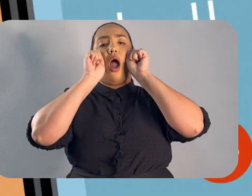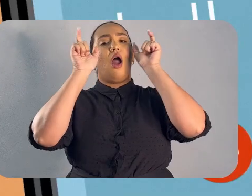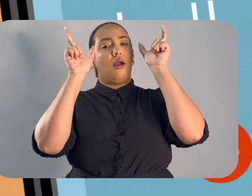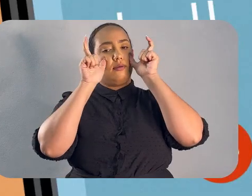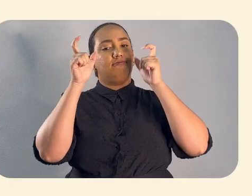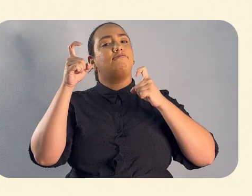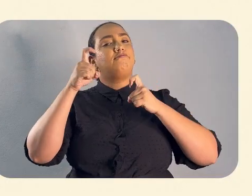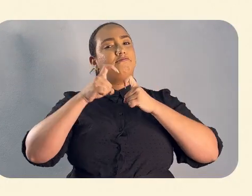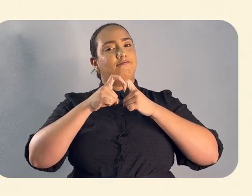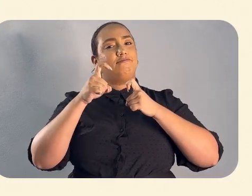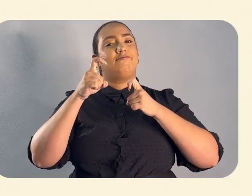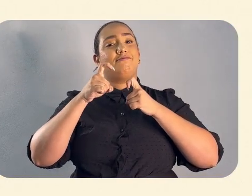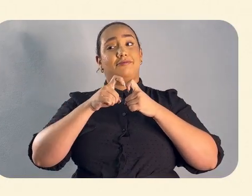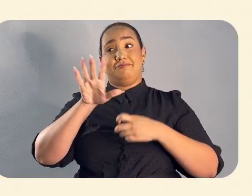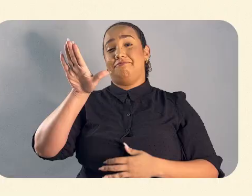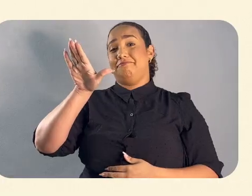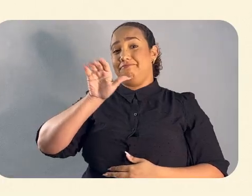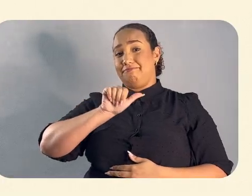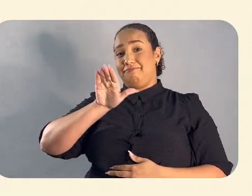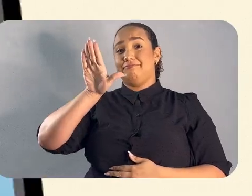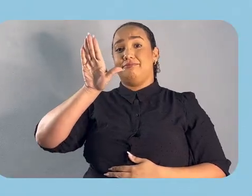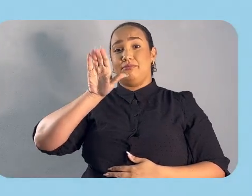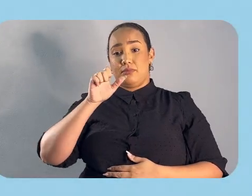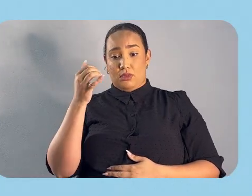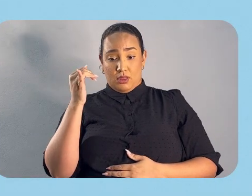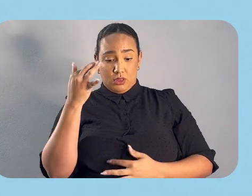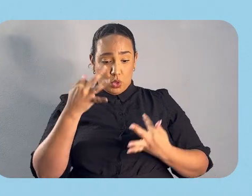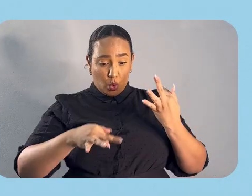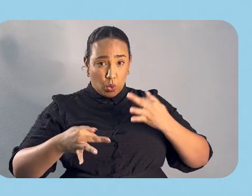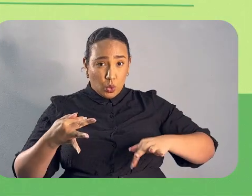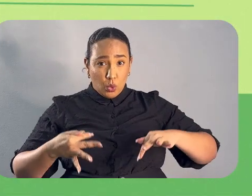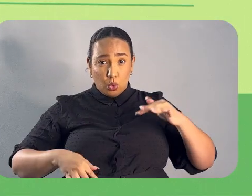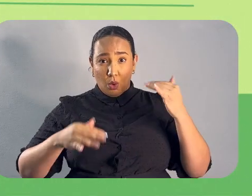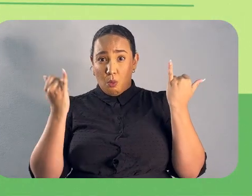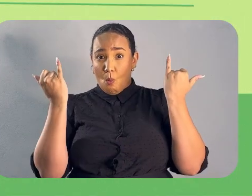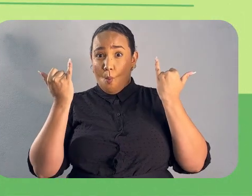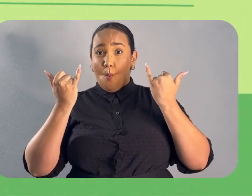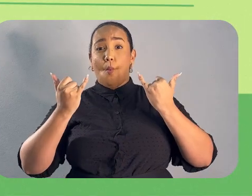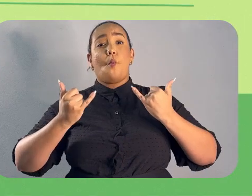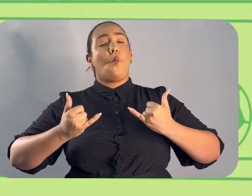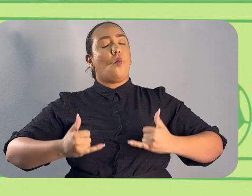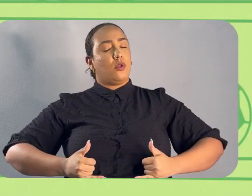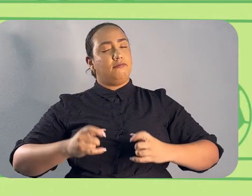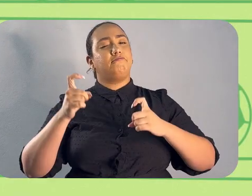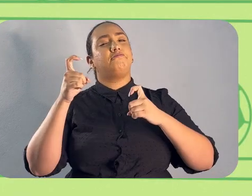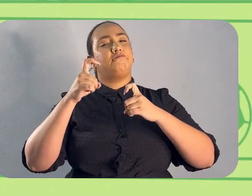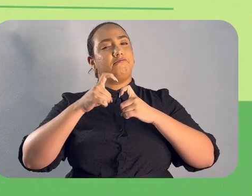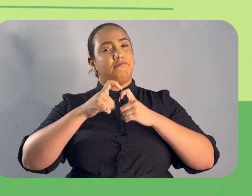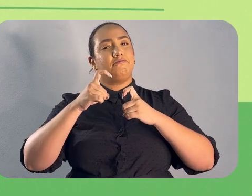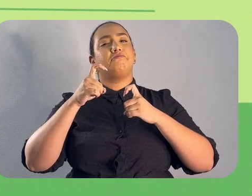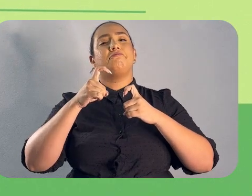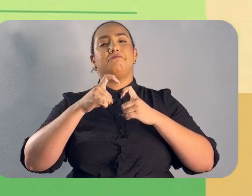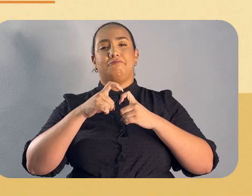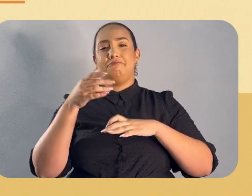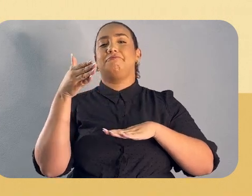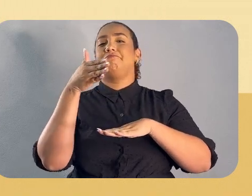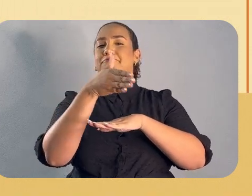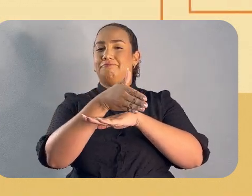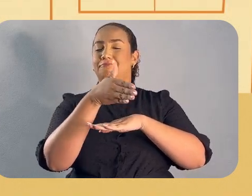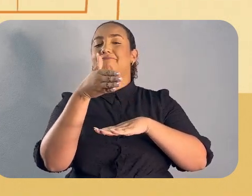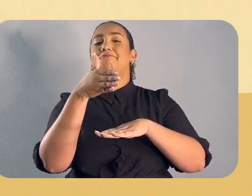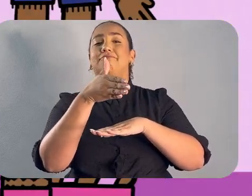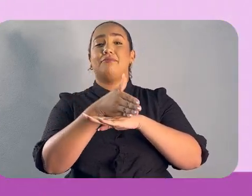alertar, o doutor tem que chamar Se a dor persistir, o peso cair, pro médico você tem que